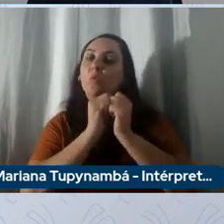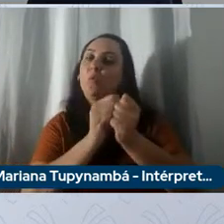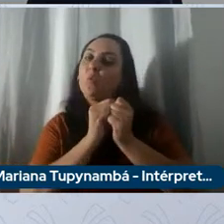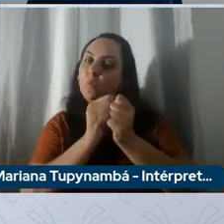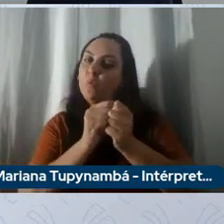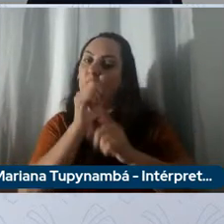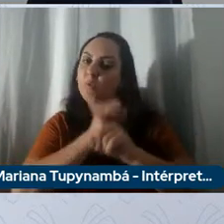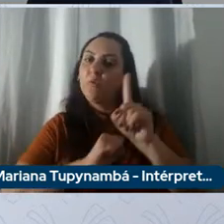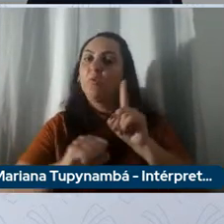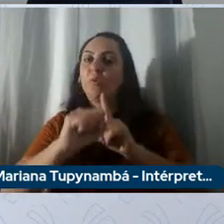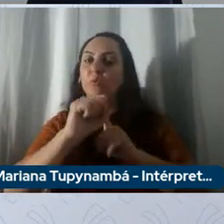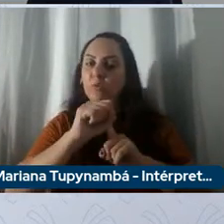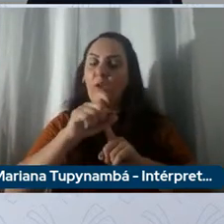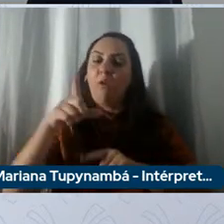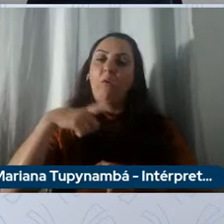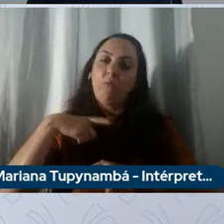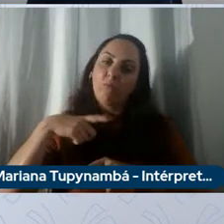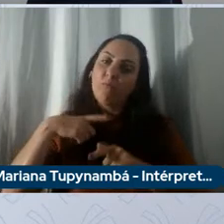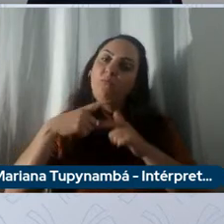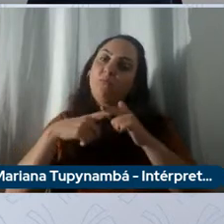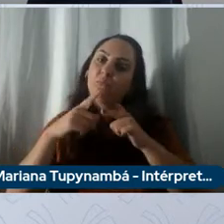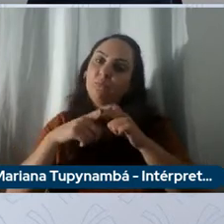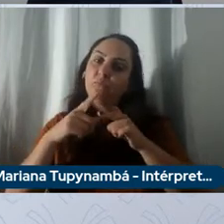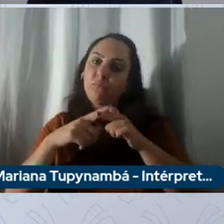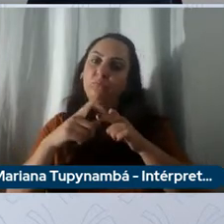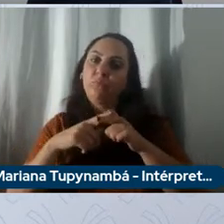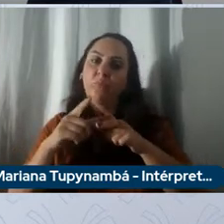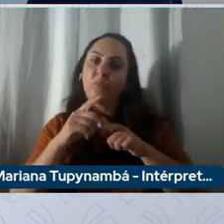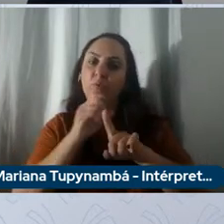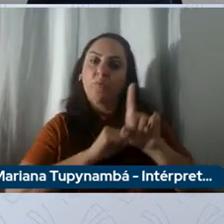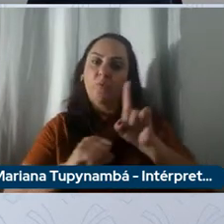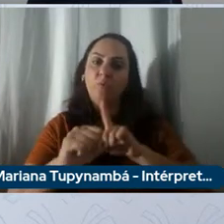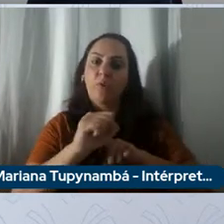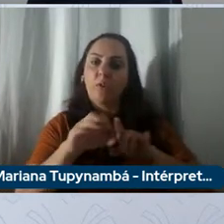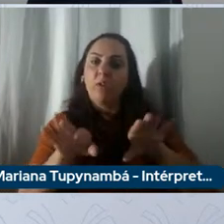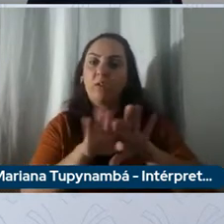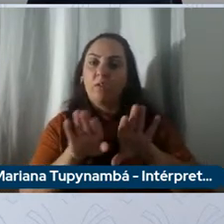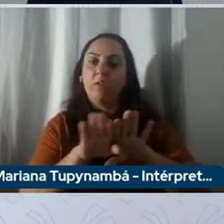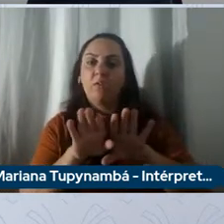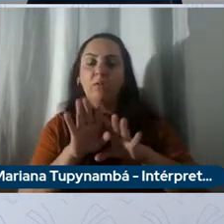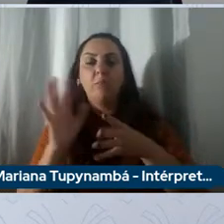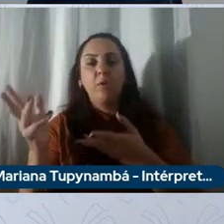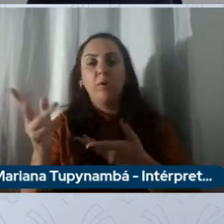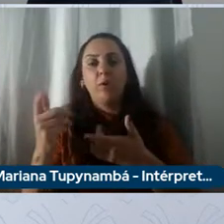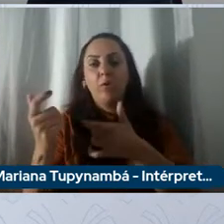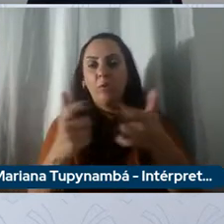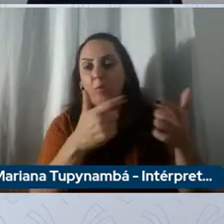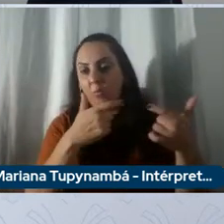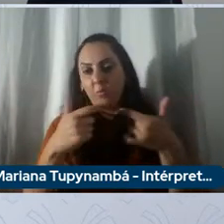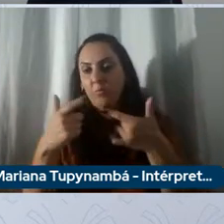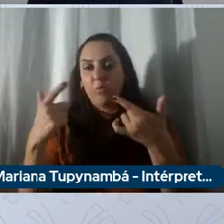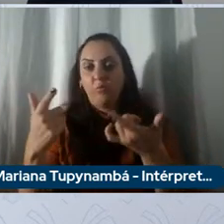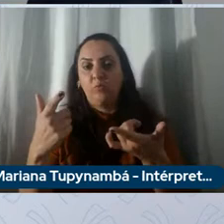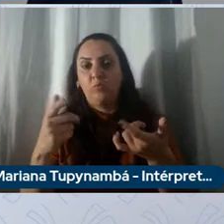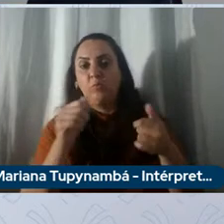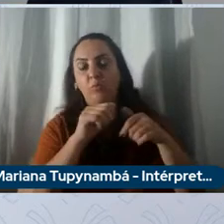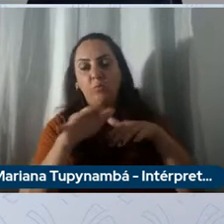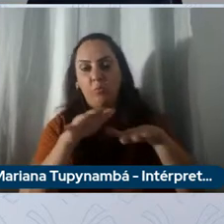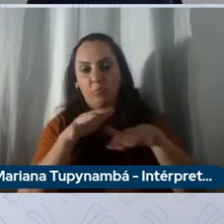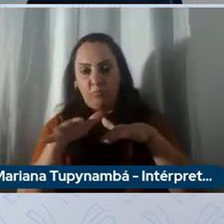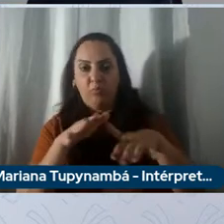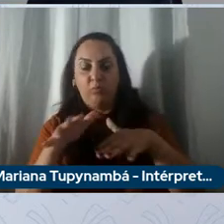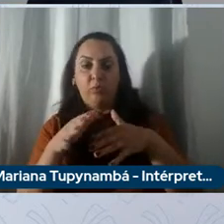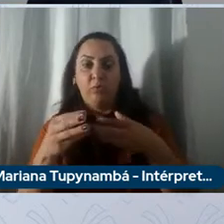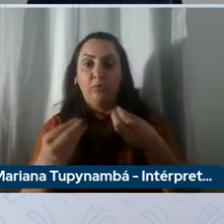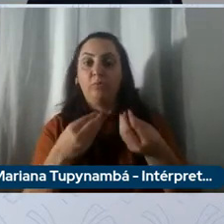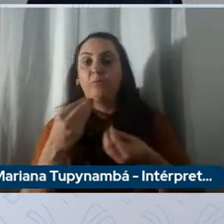desafios para a nossa sociedade também no ambiente da mobilidade então como Estelanx quer ser protagonista nisso é